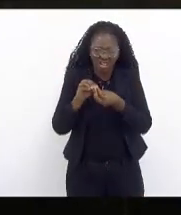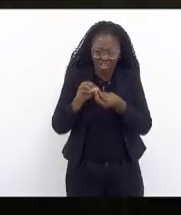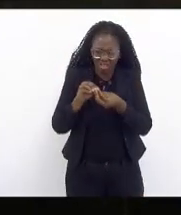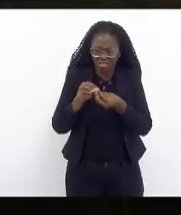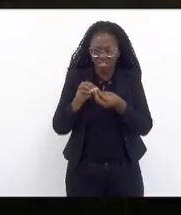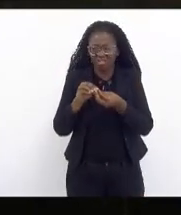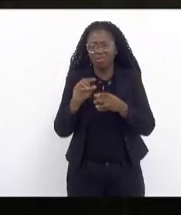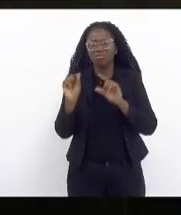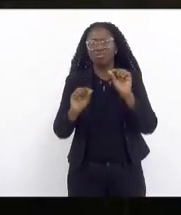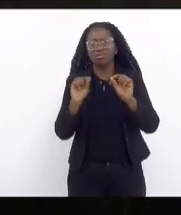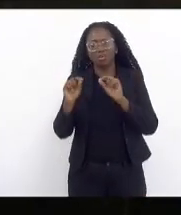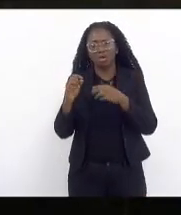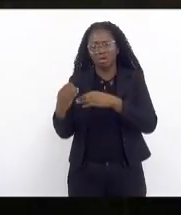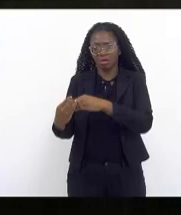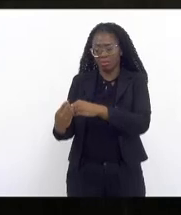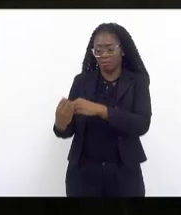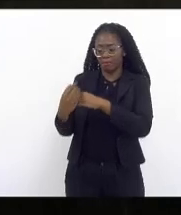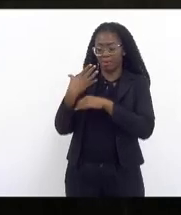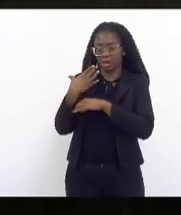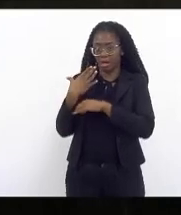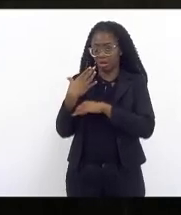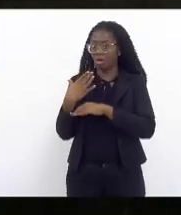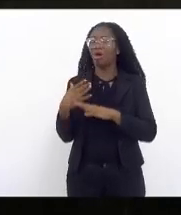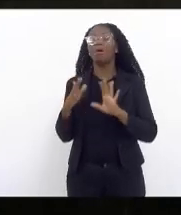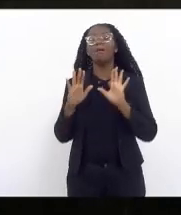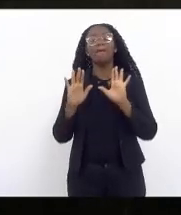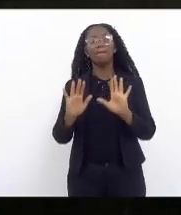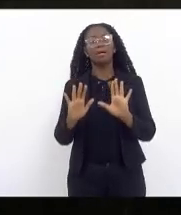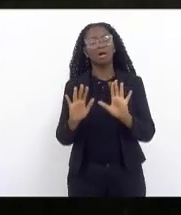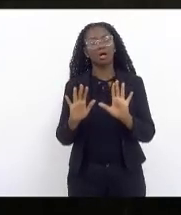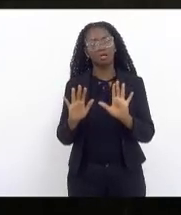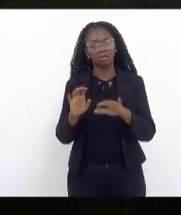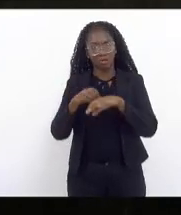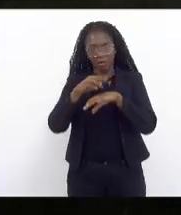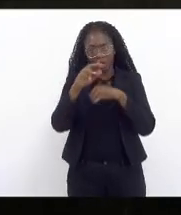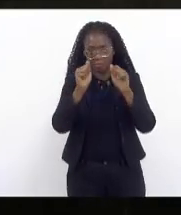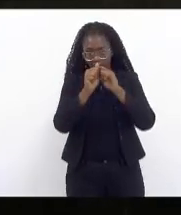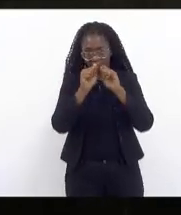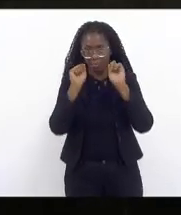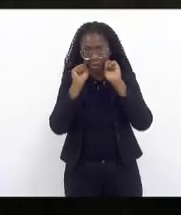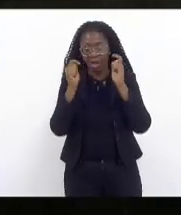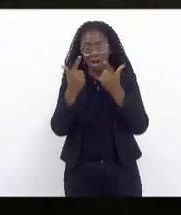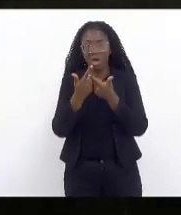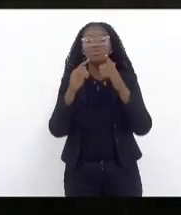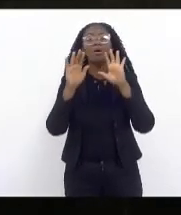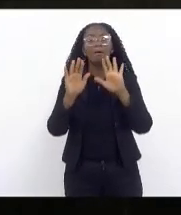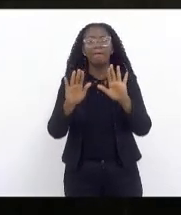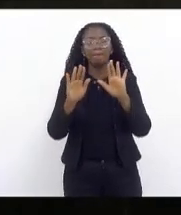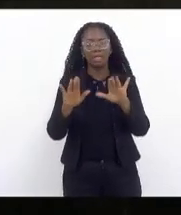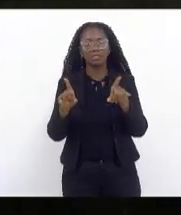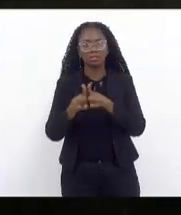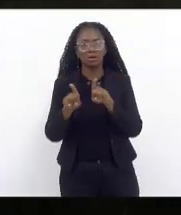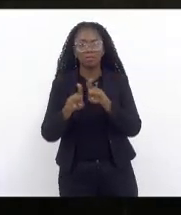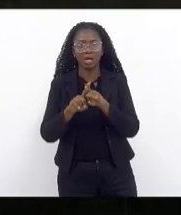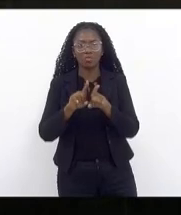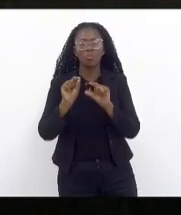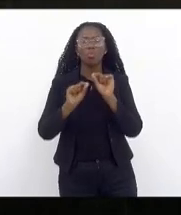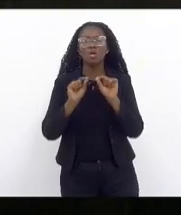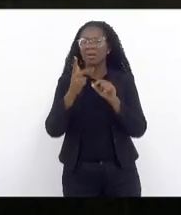do que foi enviado para casa mas o cenário que aponta para 2022